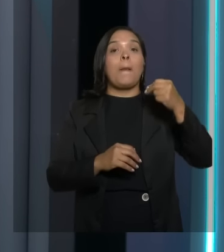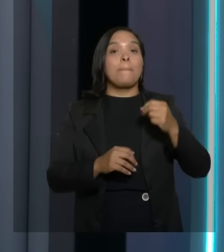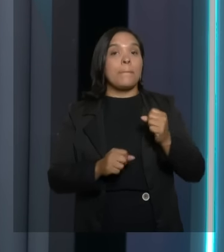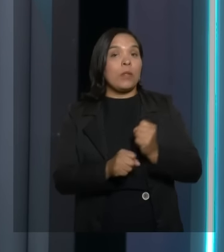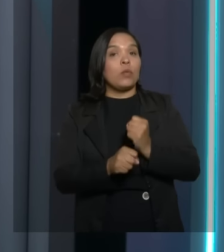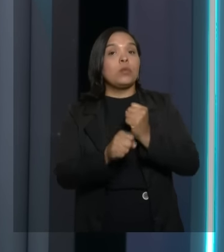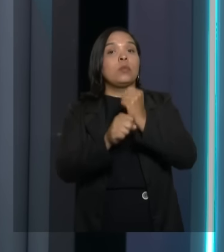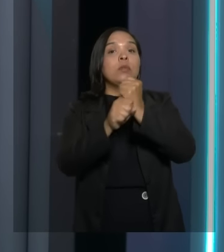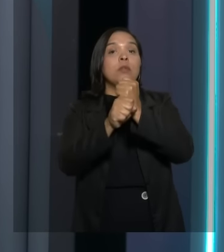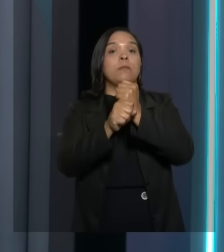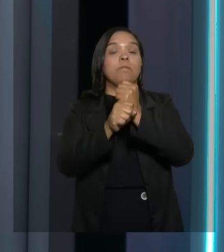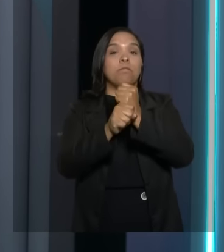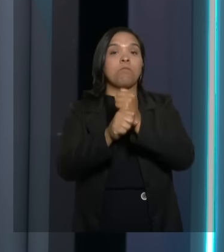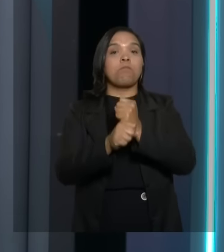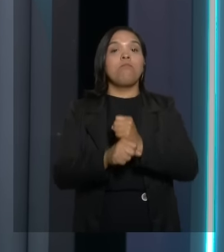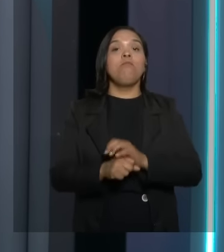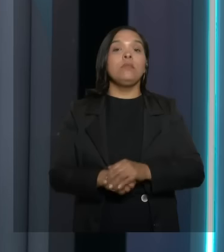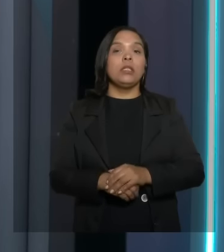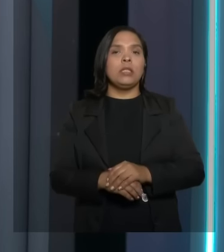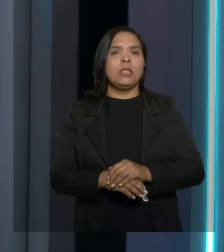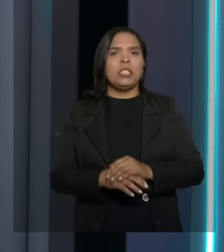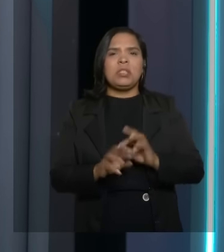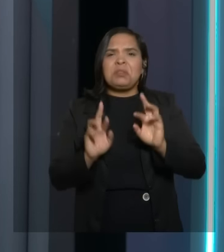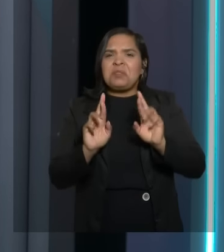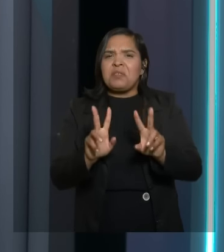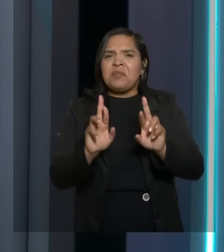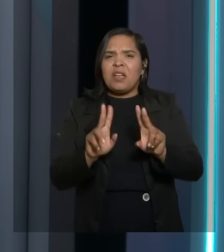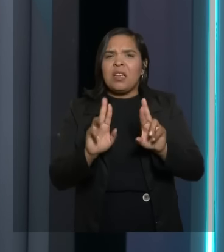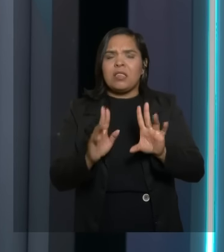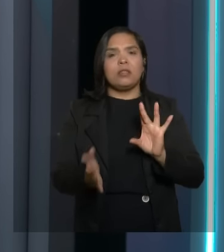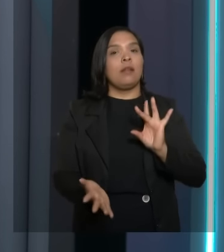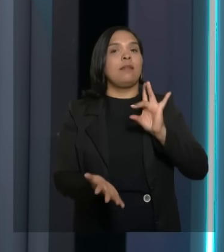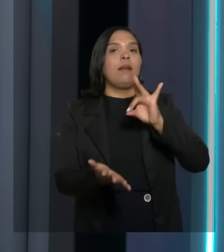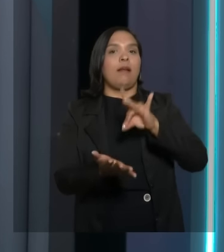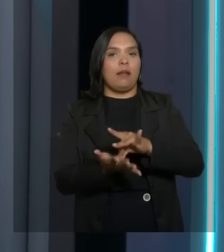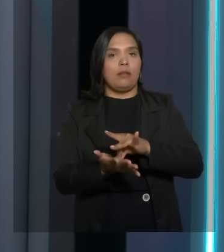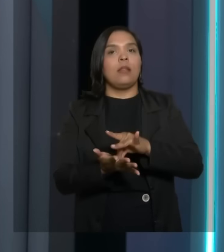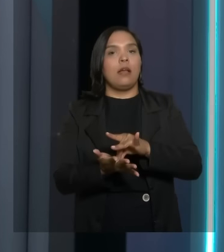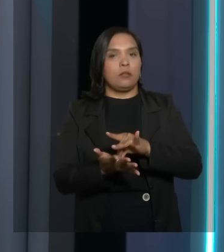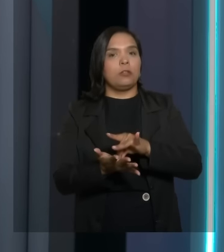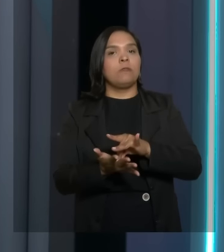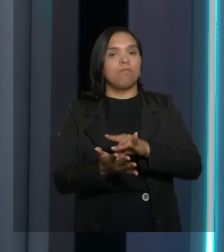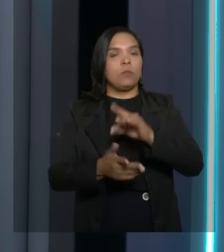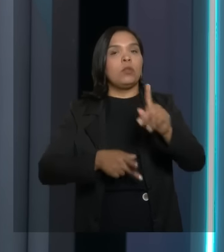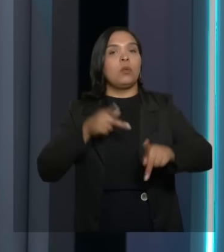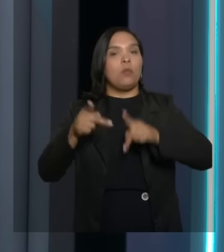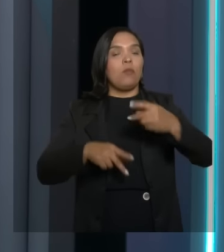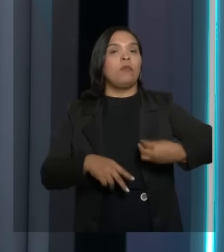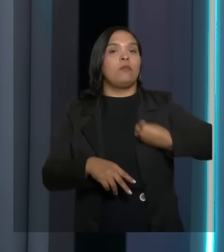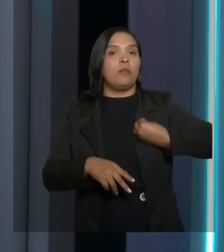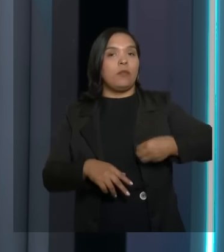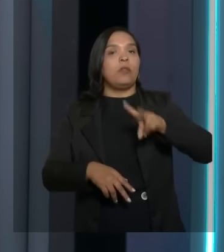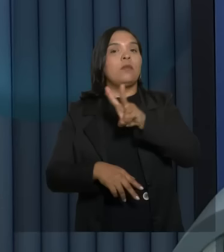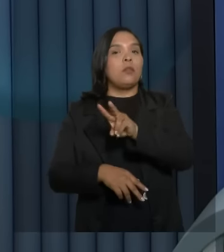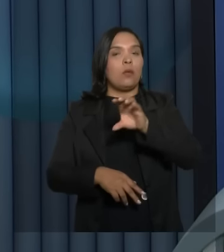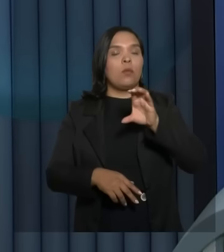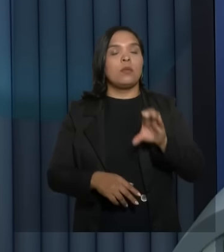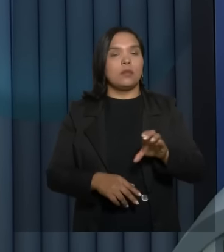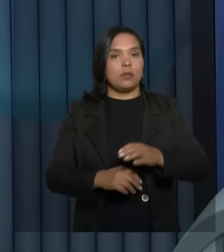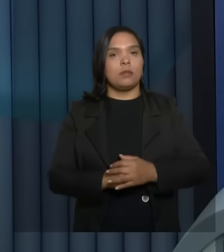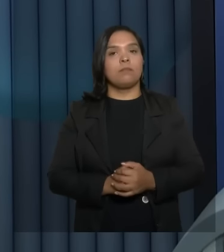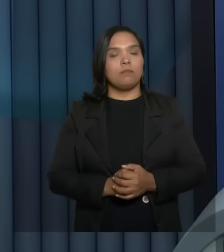programa eleitoral totalmente diferente da realidade do povo vivido pelo povo de Vitória da Conquista.